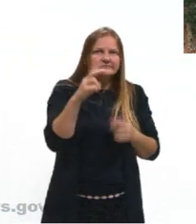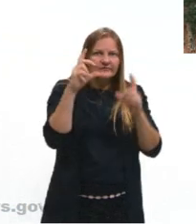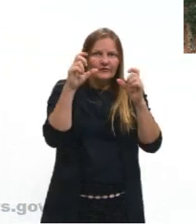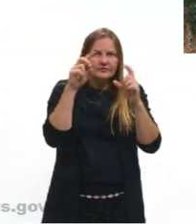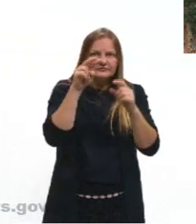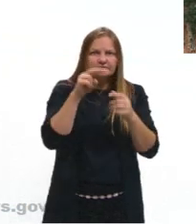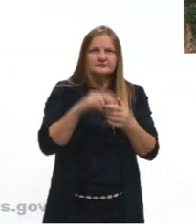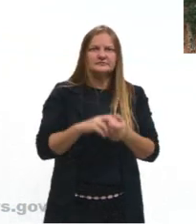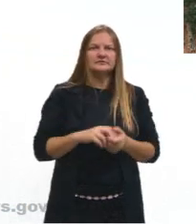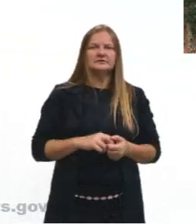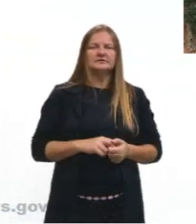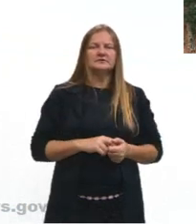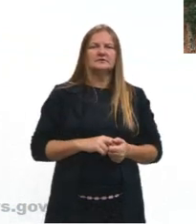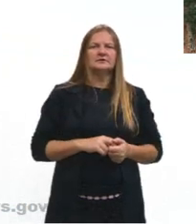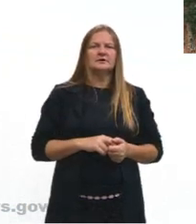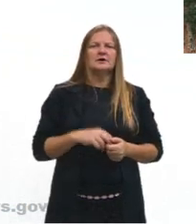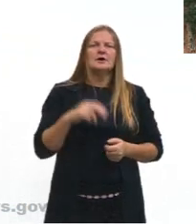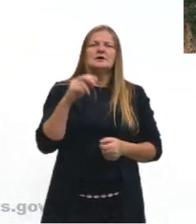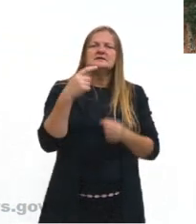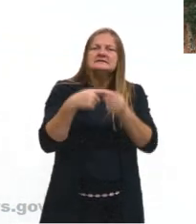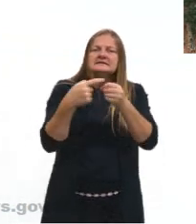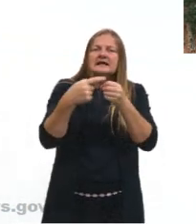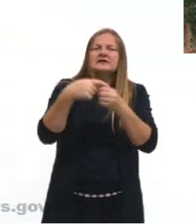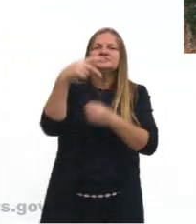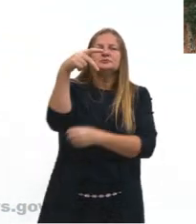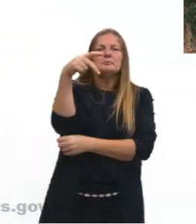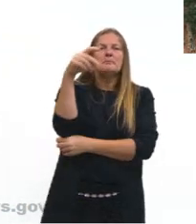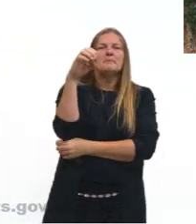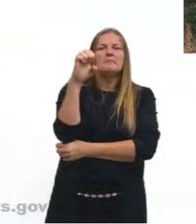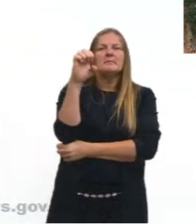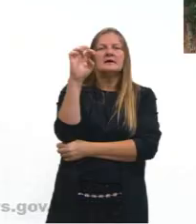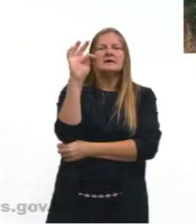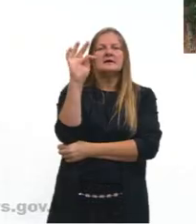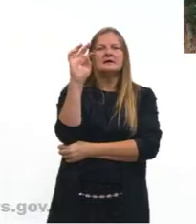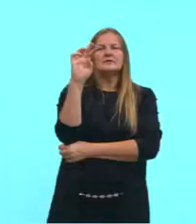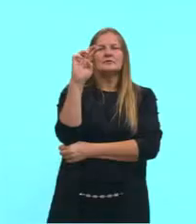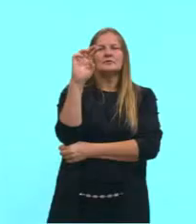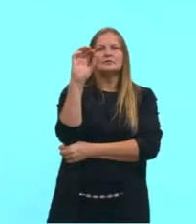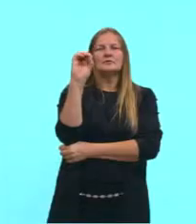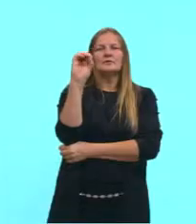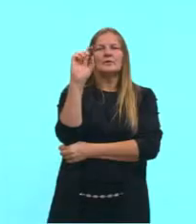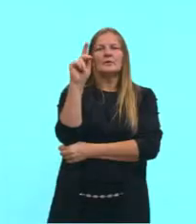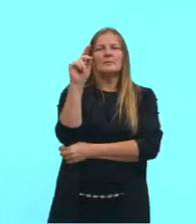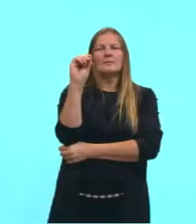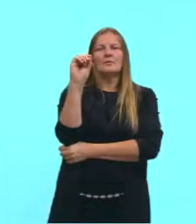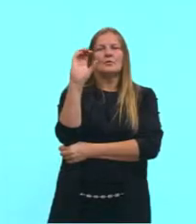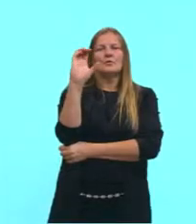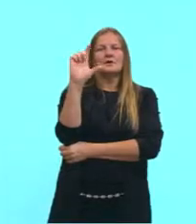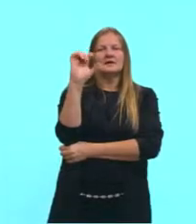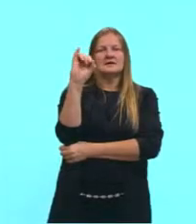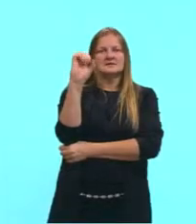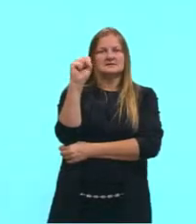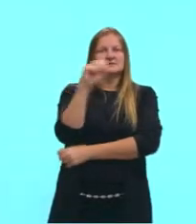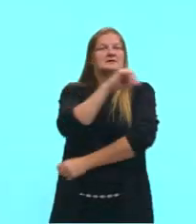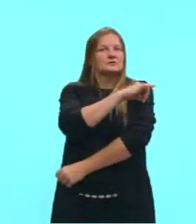em Petrópolis, olha como é que ficou, né? Essa de cima aqui, vou mostrar para vocês, olha como é que ficou